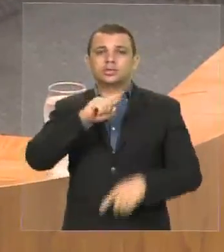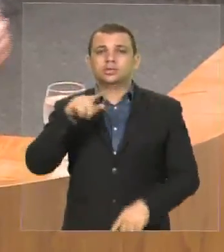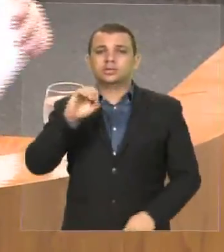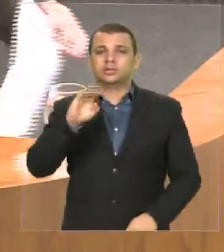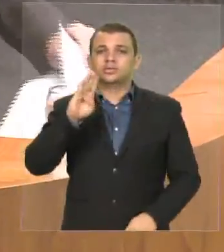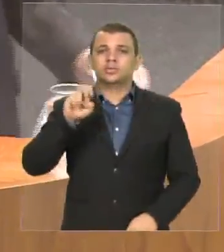Presidente.